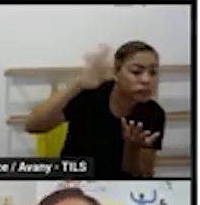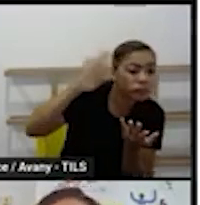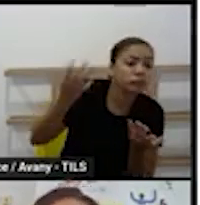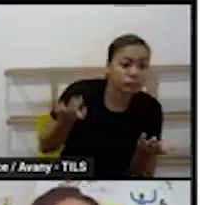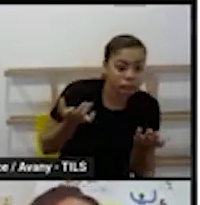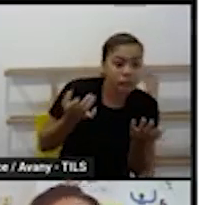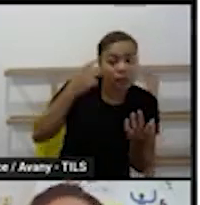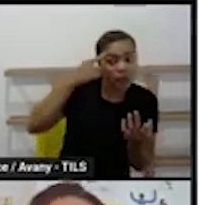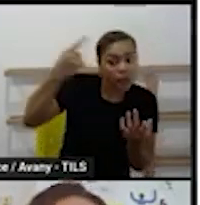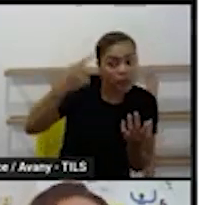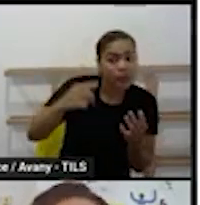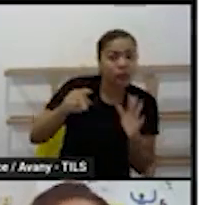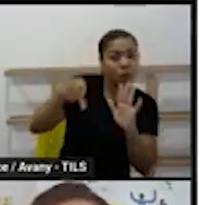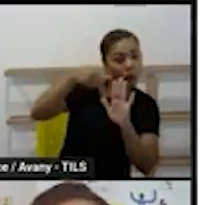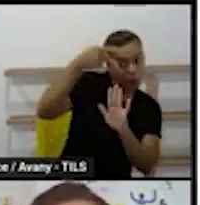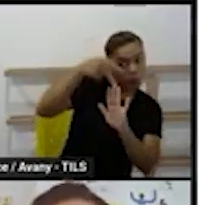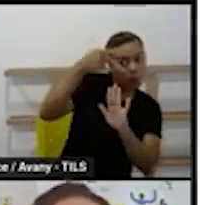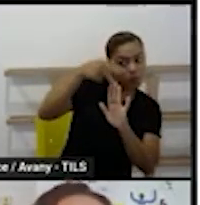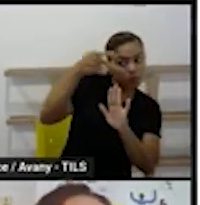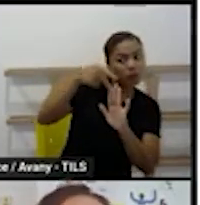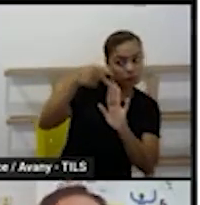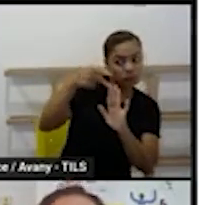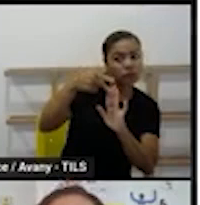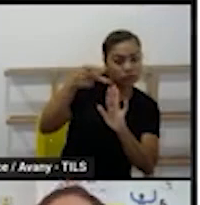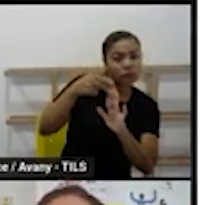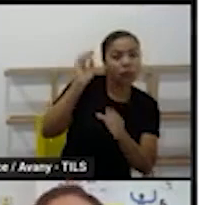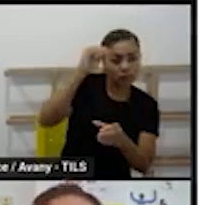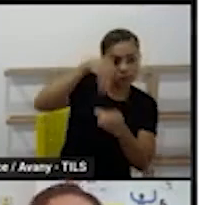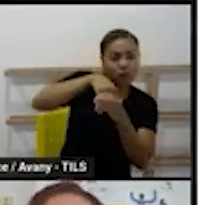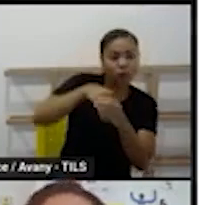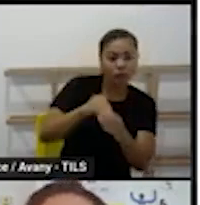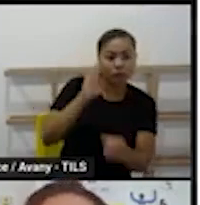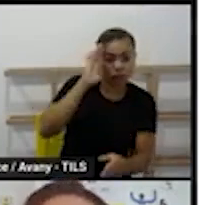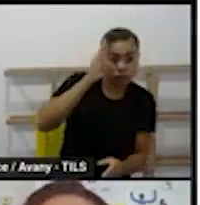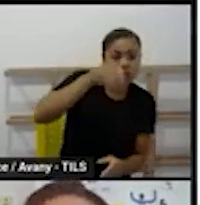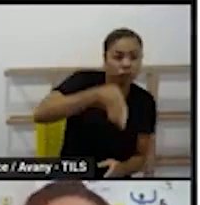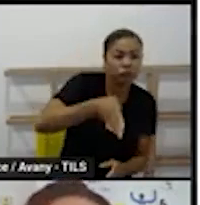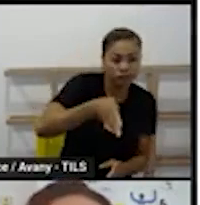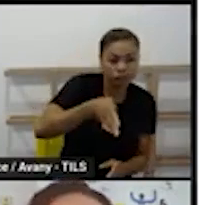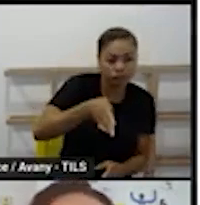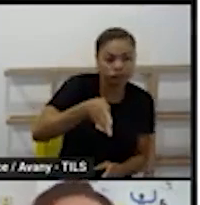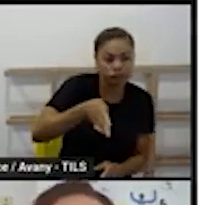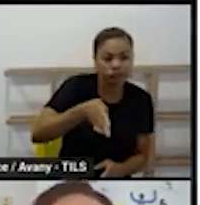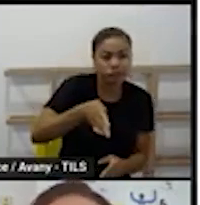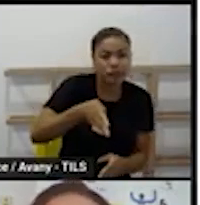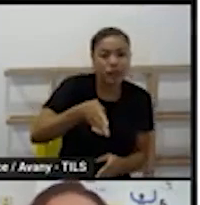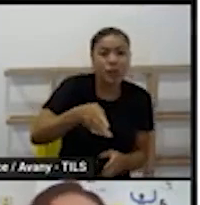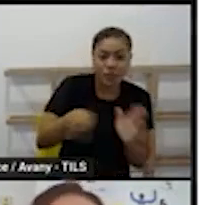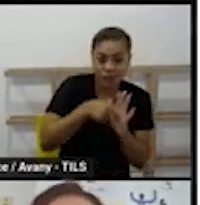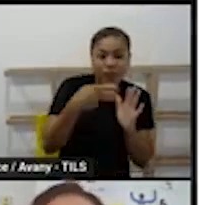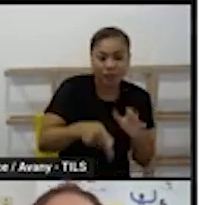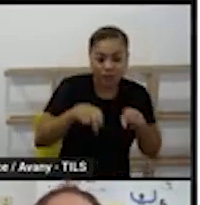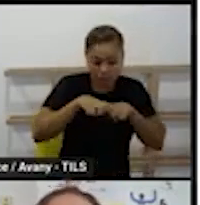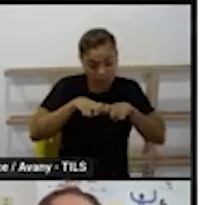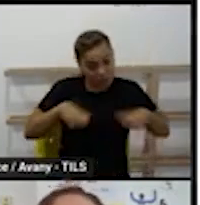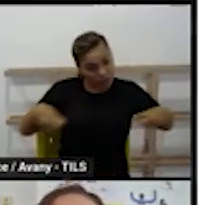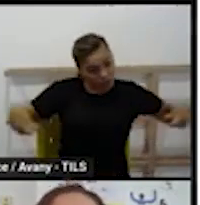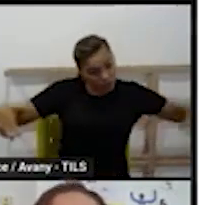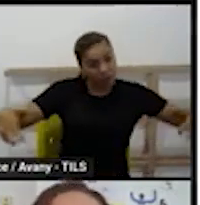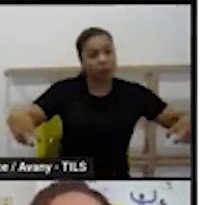é na roda que eu vou explorar todo esse projeto já é na roda que eu vou explorar a sequência didática é nessa roda que eu vou fazer